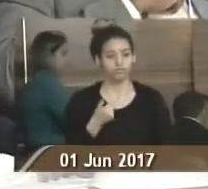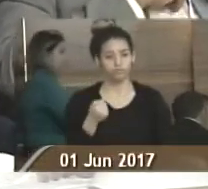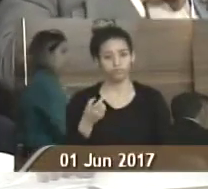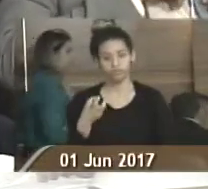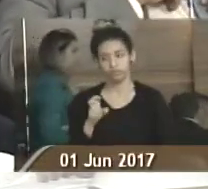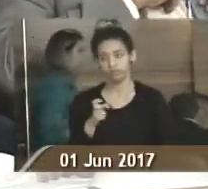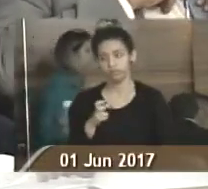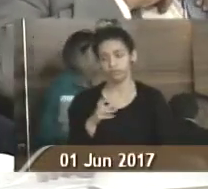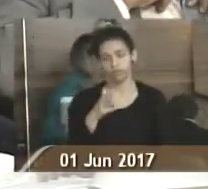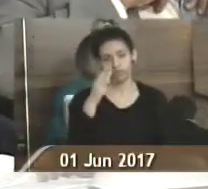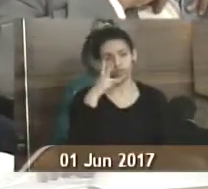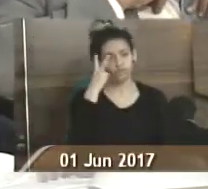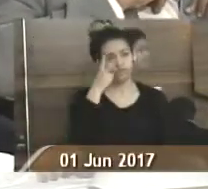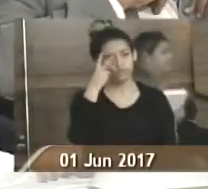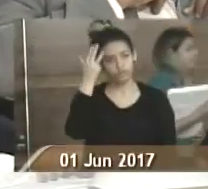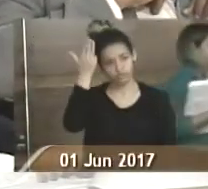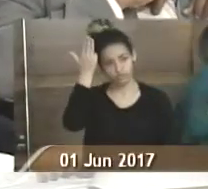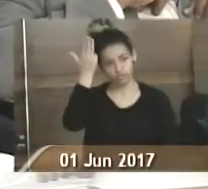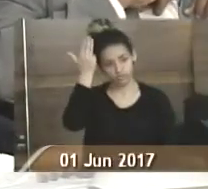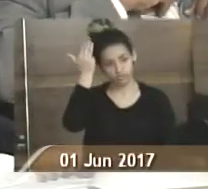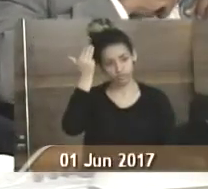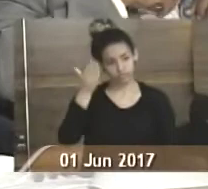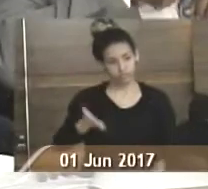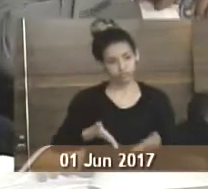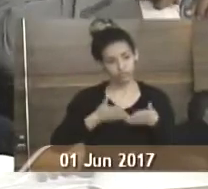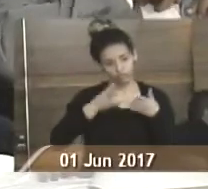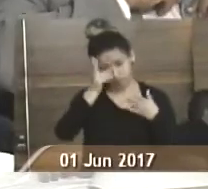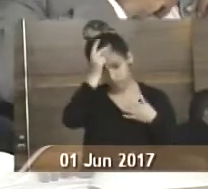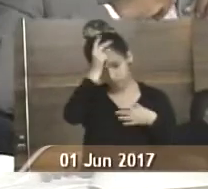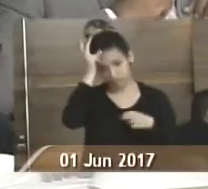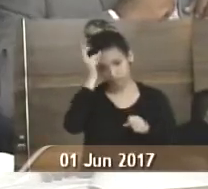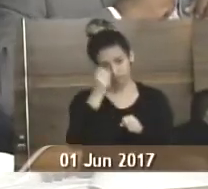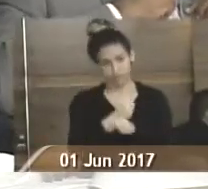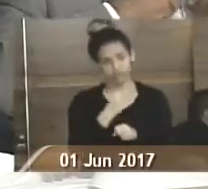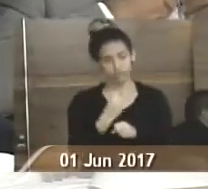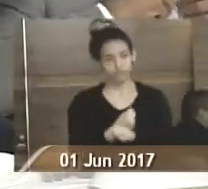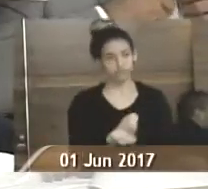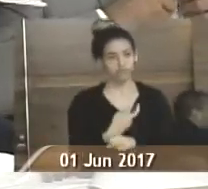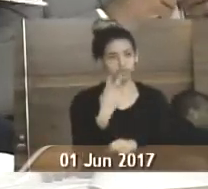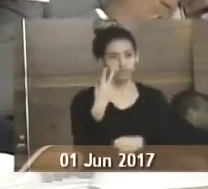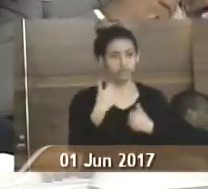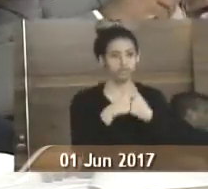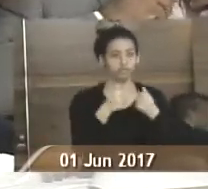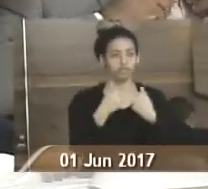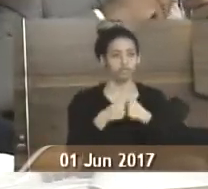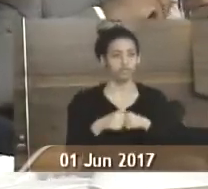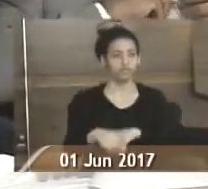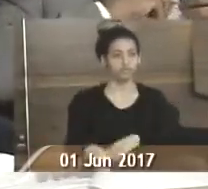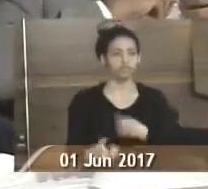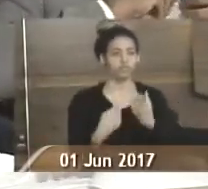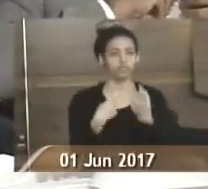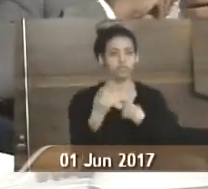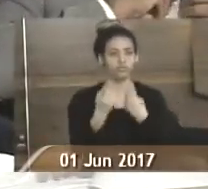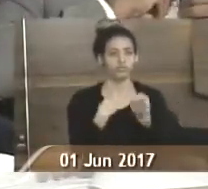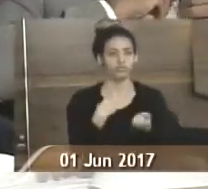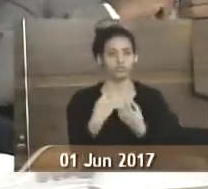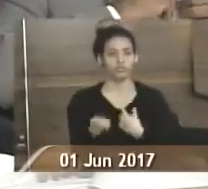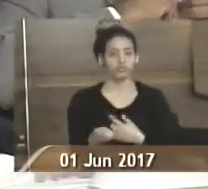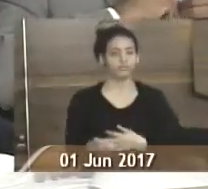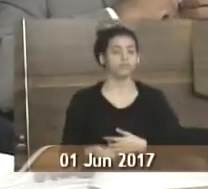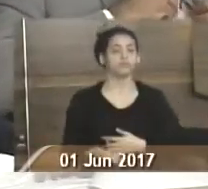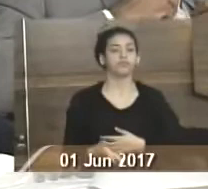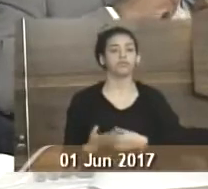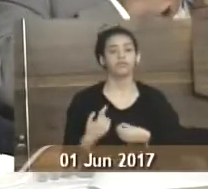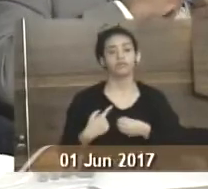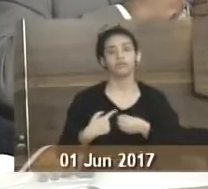2017. Marquinho Coelho, indicando ao prefeito municipal a construção de dois abrigos de passageiros na rodovia Saturnino Braga, tendo